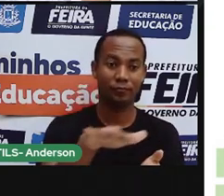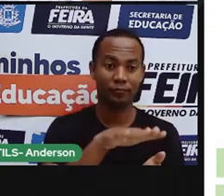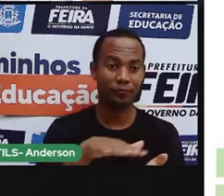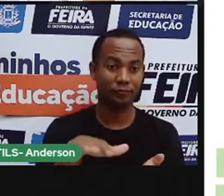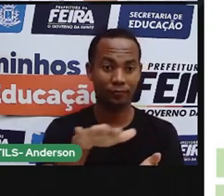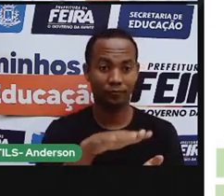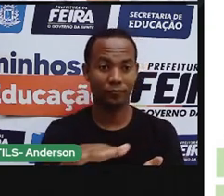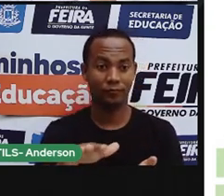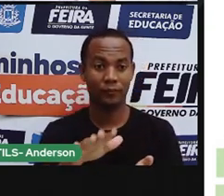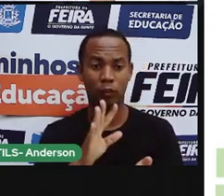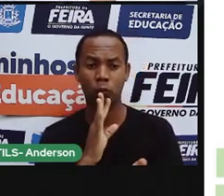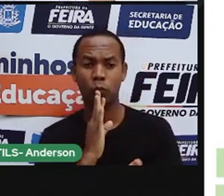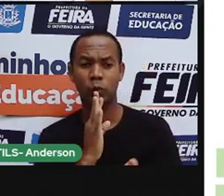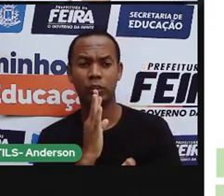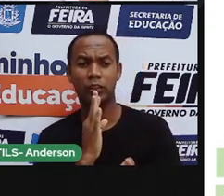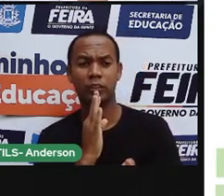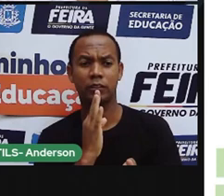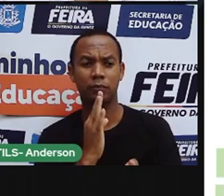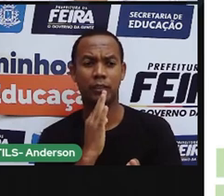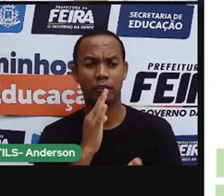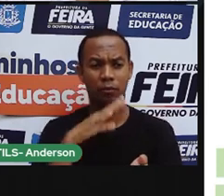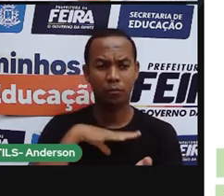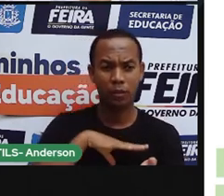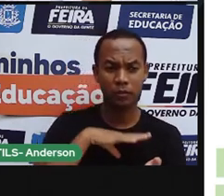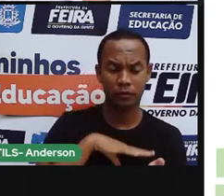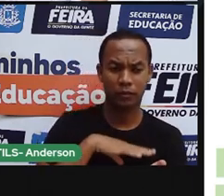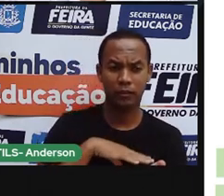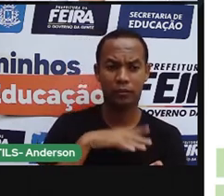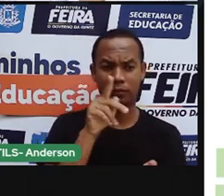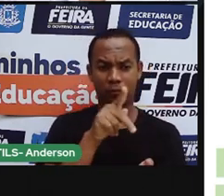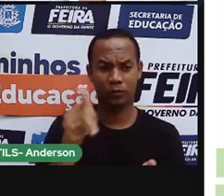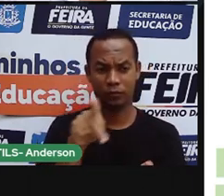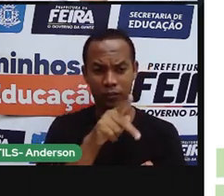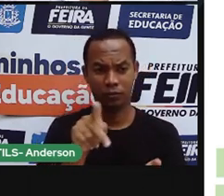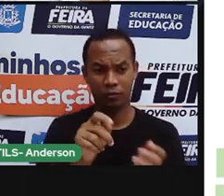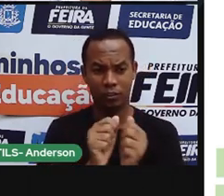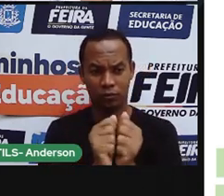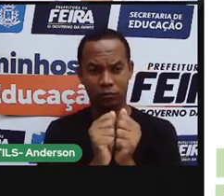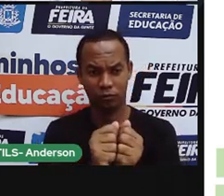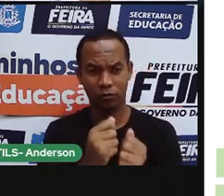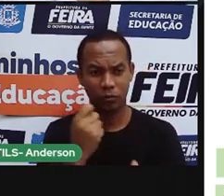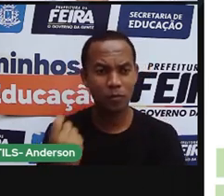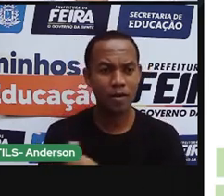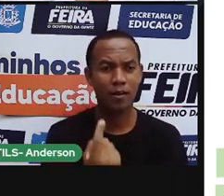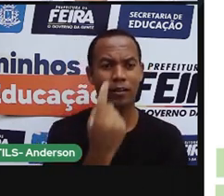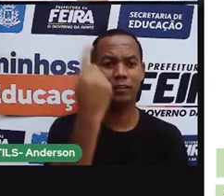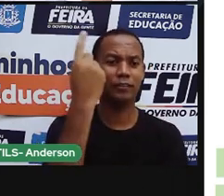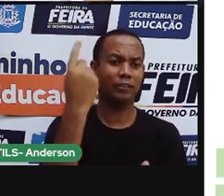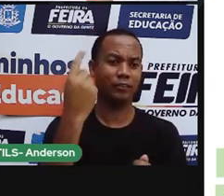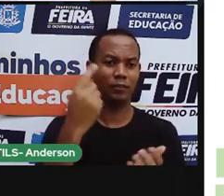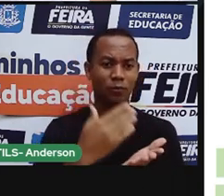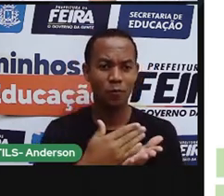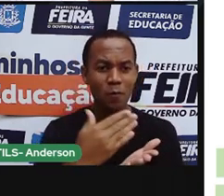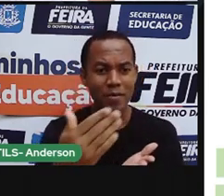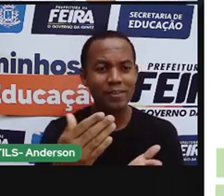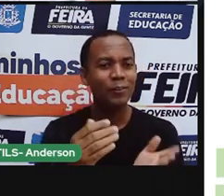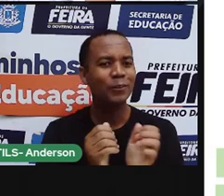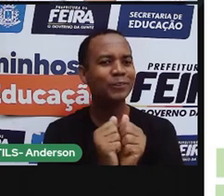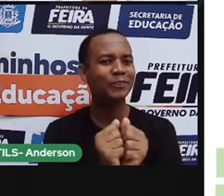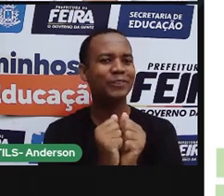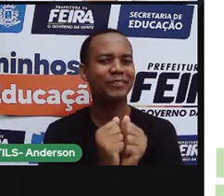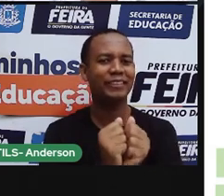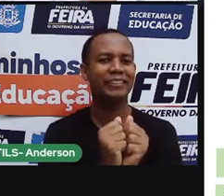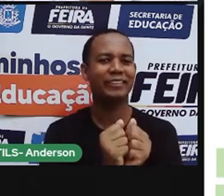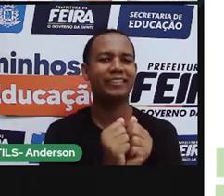linguagens, Pró-Maria e Anderson aqui para vocês, mais um dia, juntinhos para